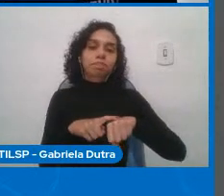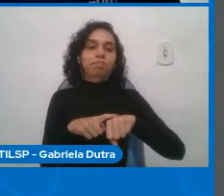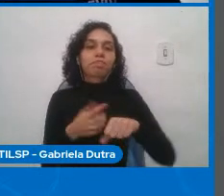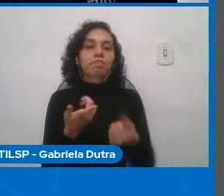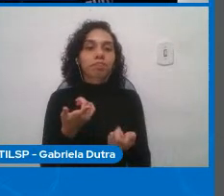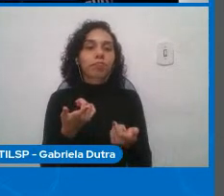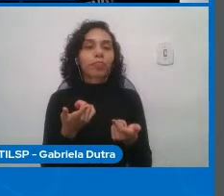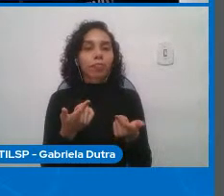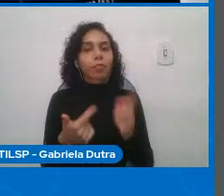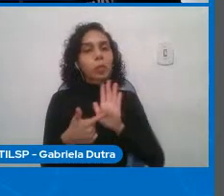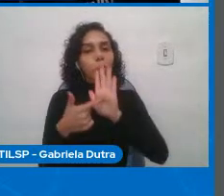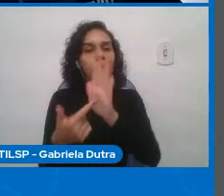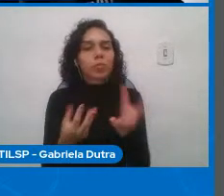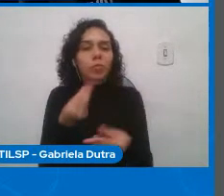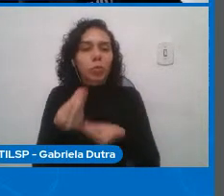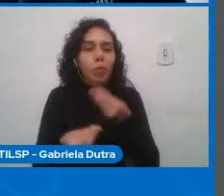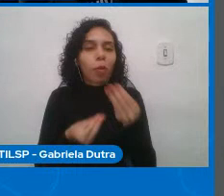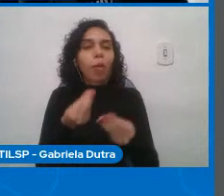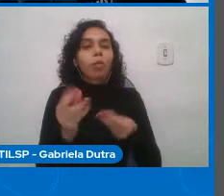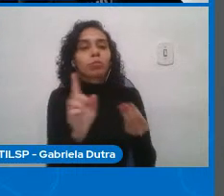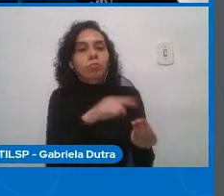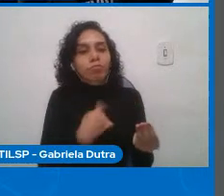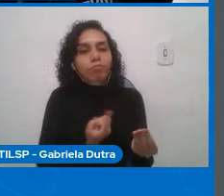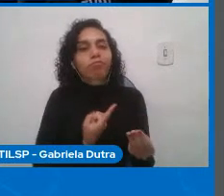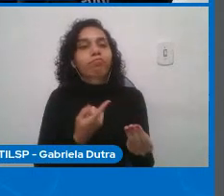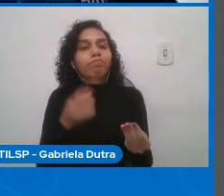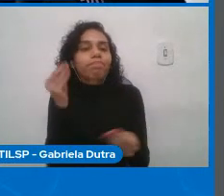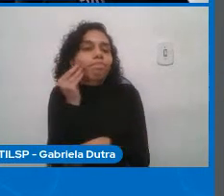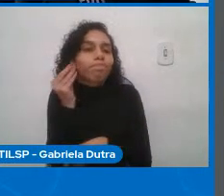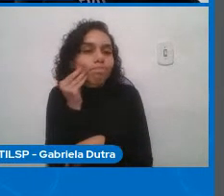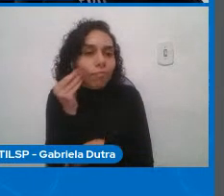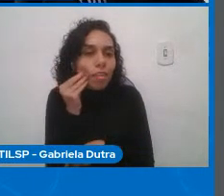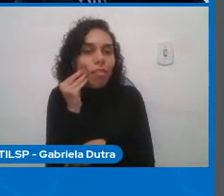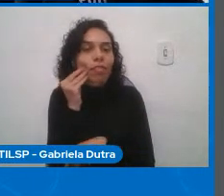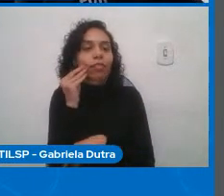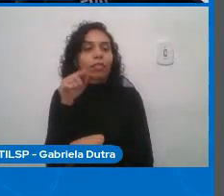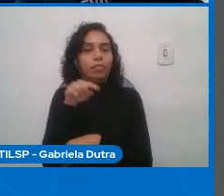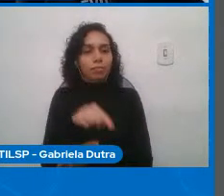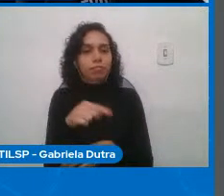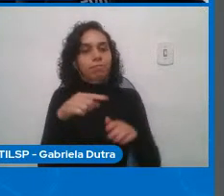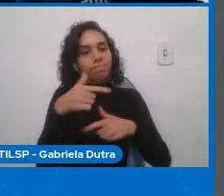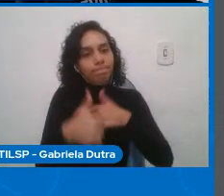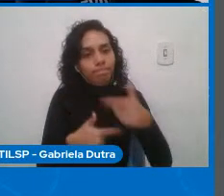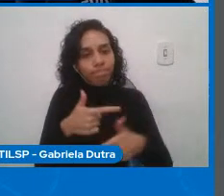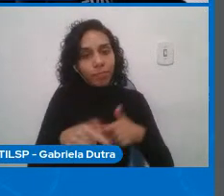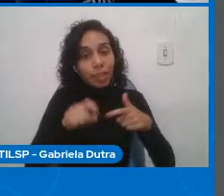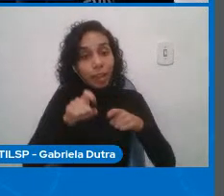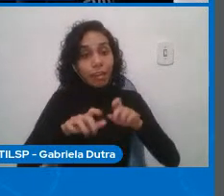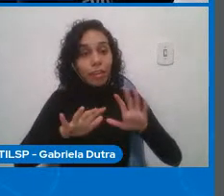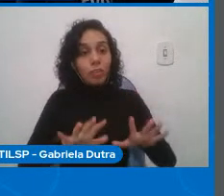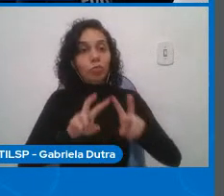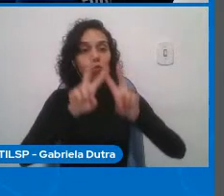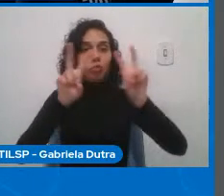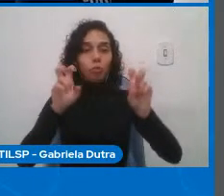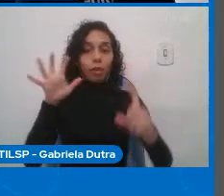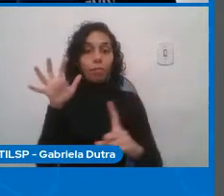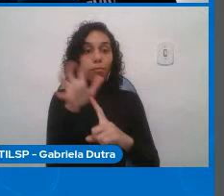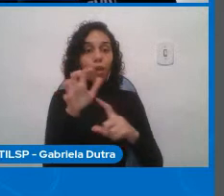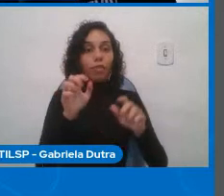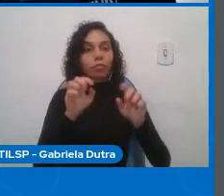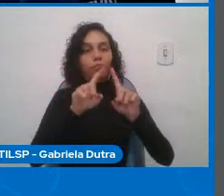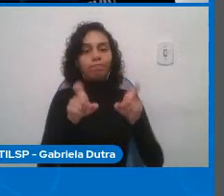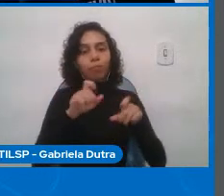trabalhar essas questões de preocupação com os impactos da computação e voltando para a linha do que eu falei de computação